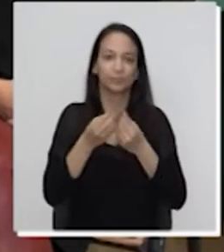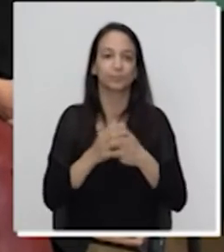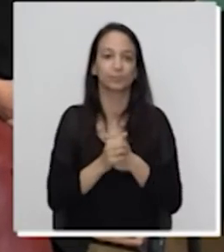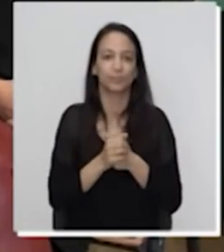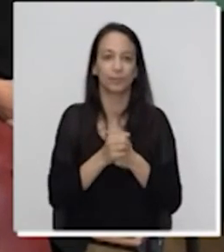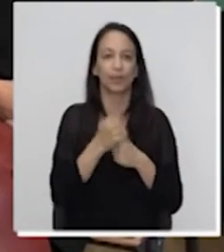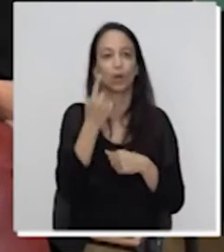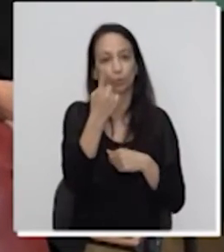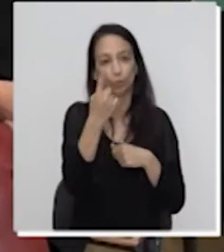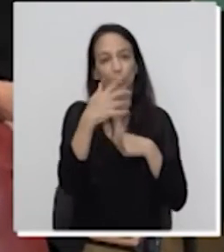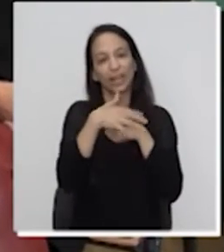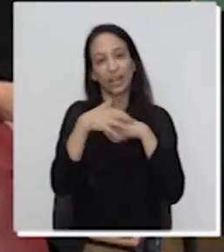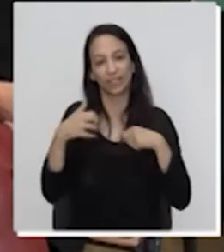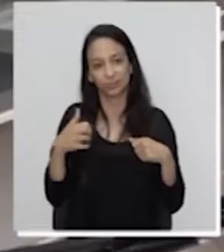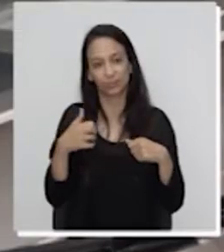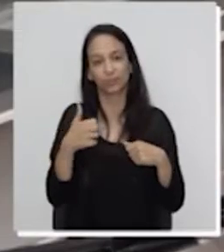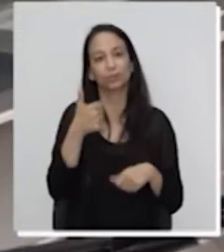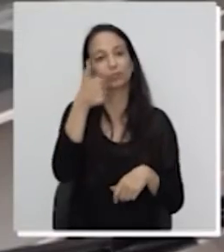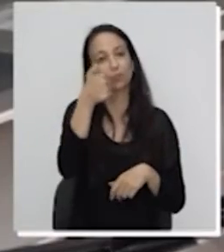no Sapato.